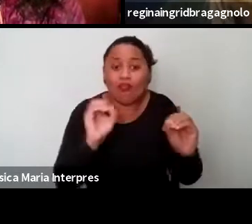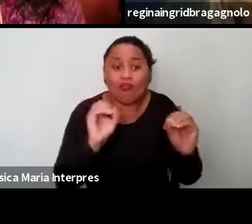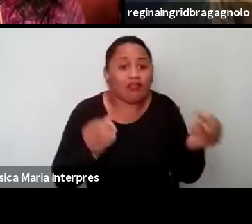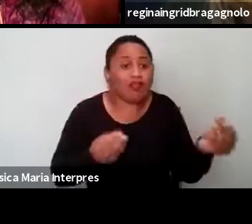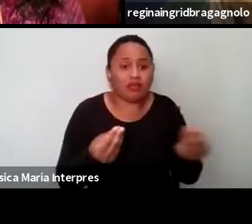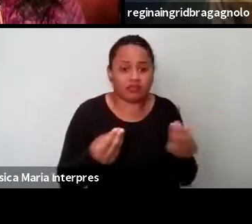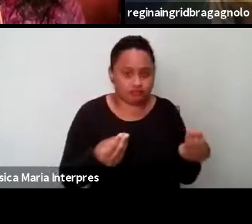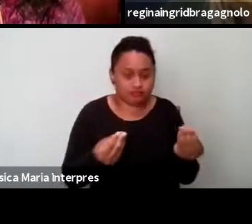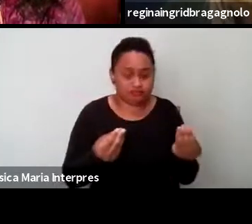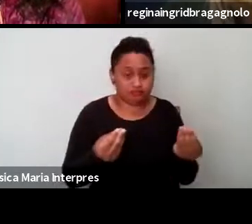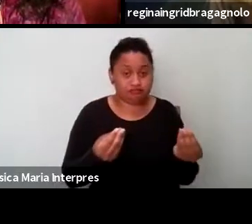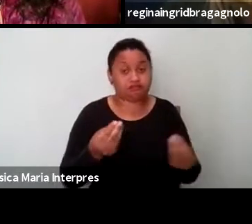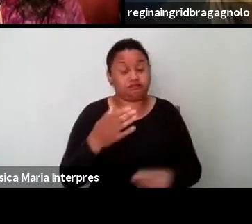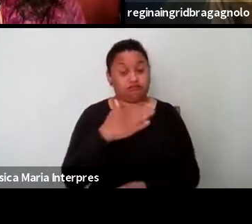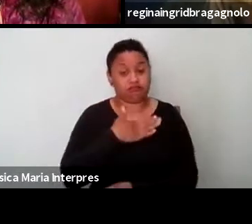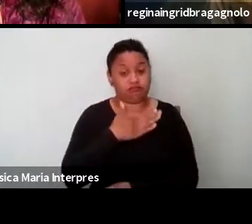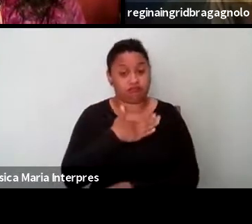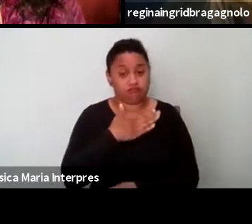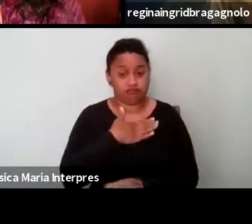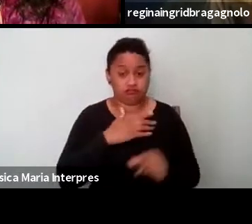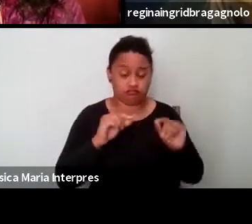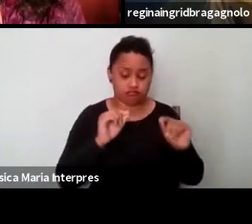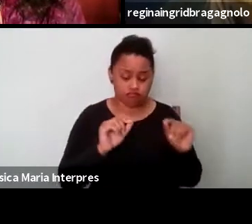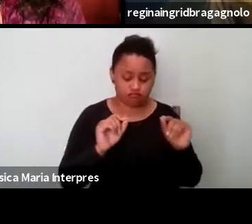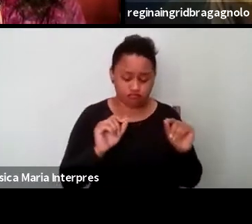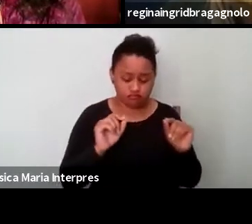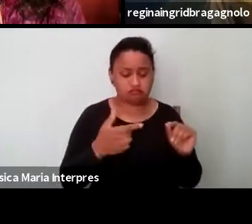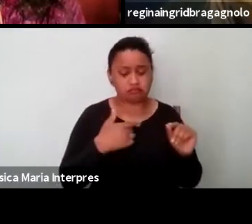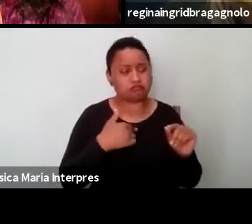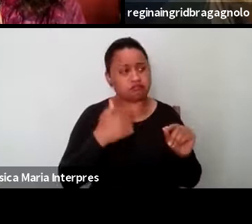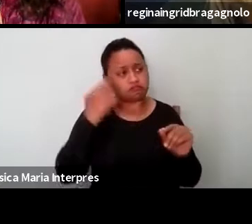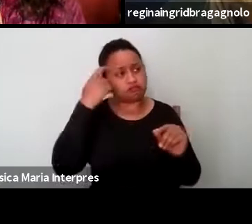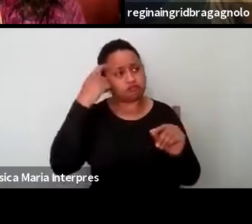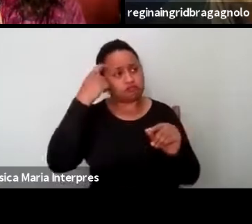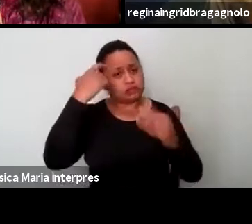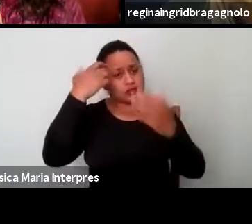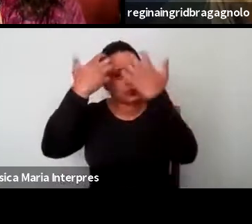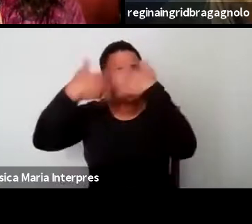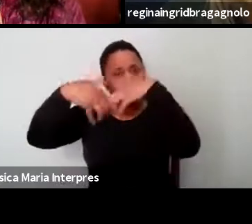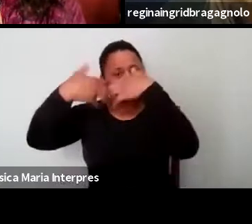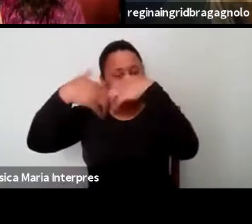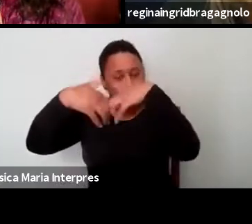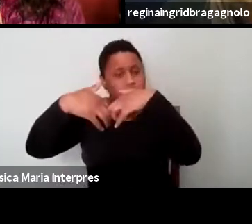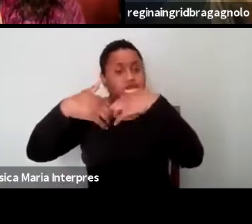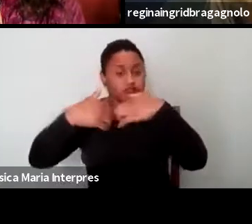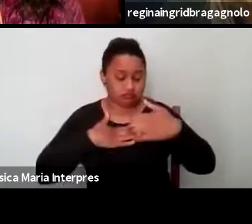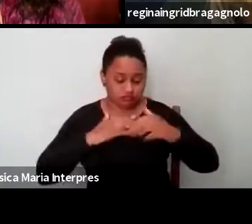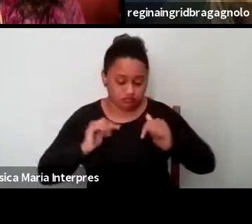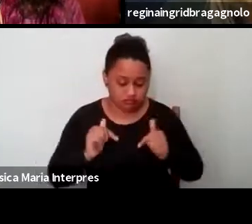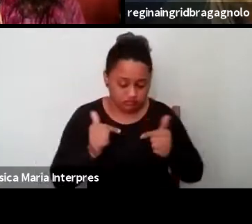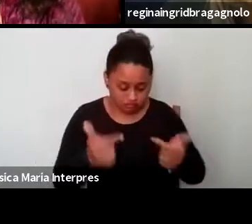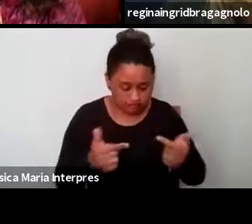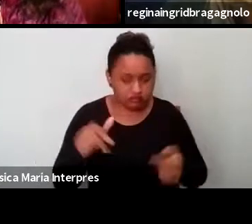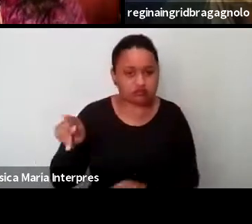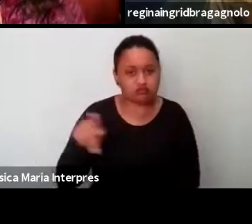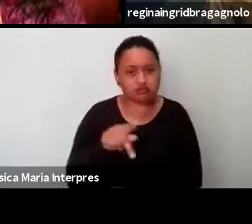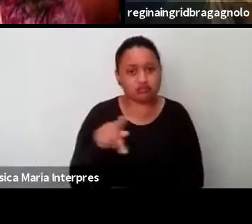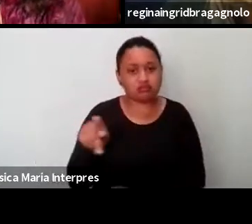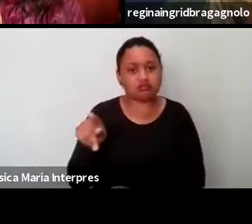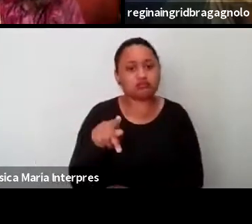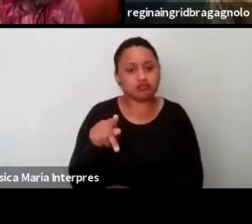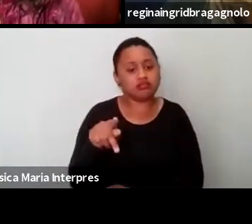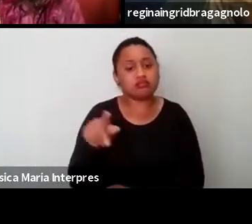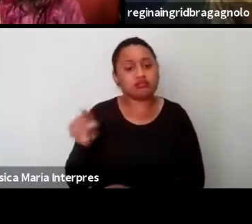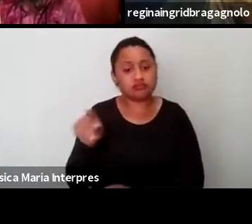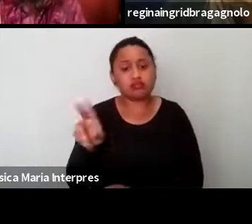e isso, para mim, tem feito pensar muito, né? No meu próprio fazer pedagógico, enquanto professora